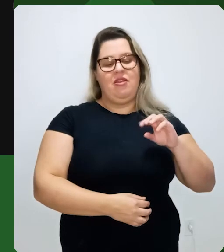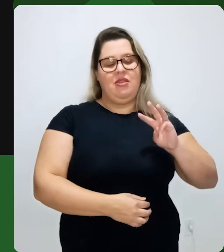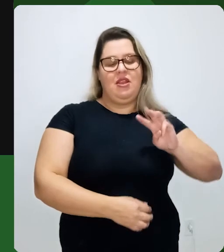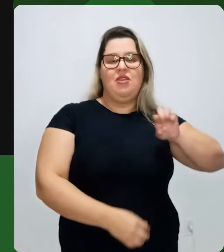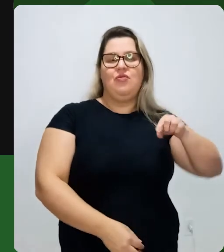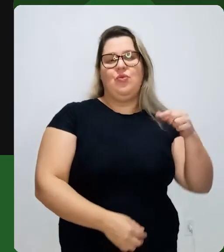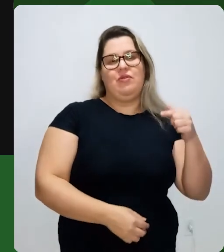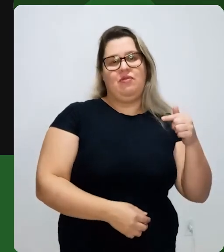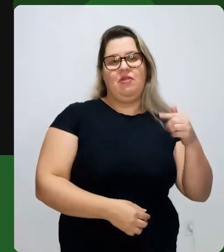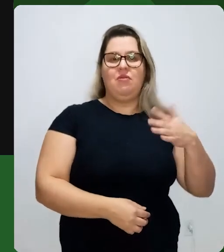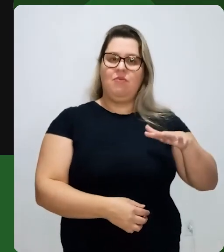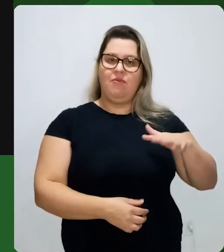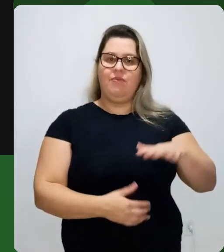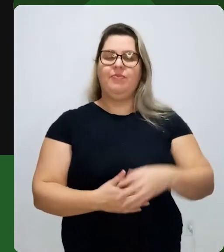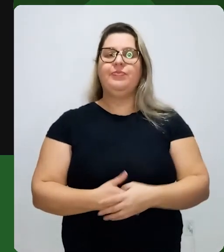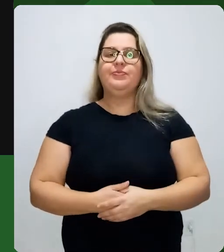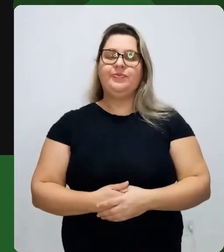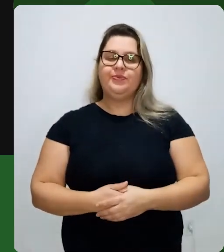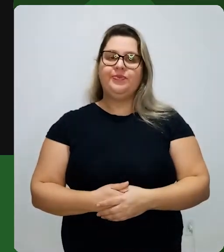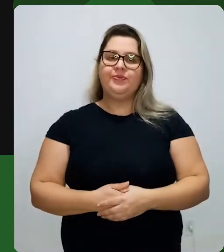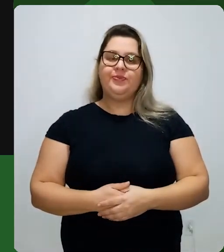3,7, mais ou menos.